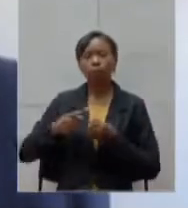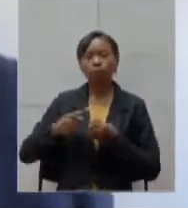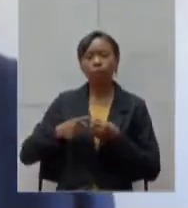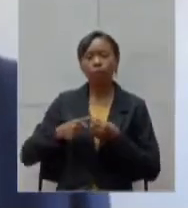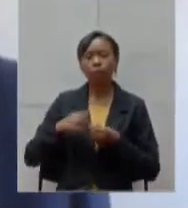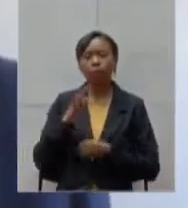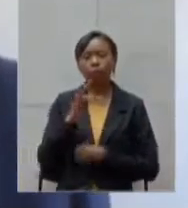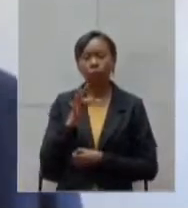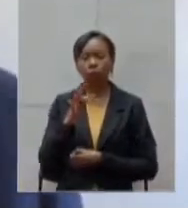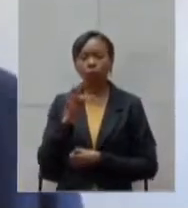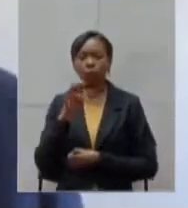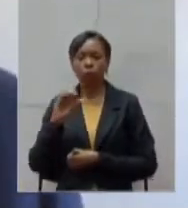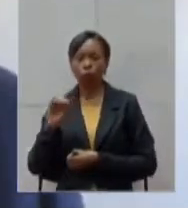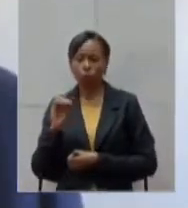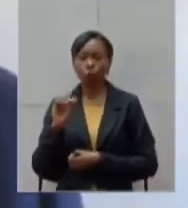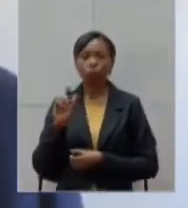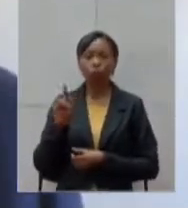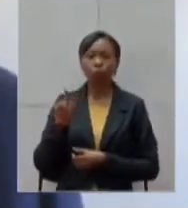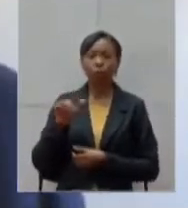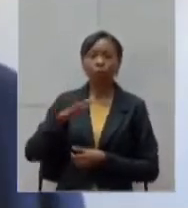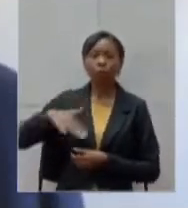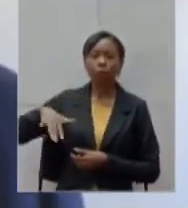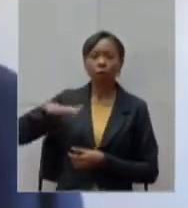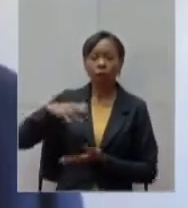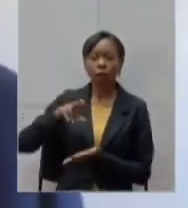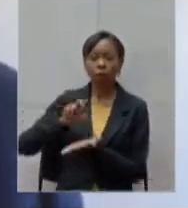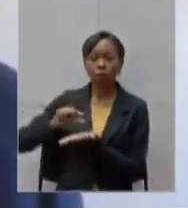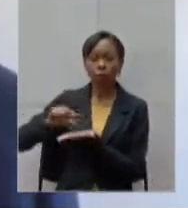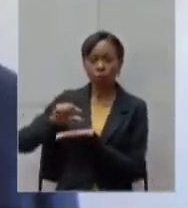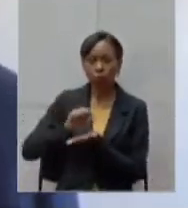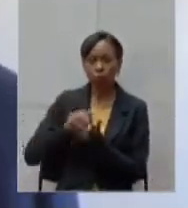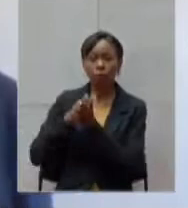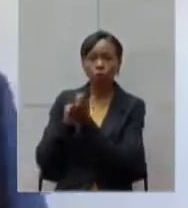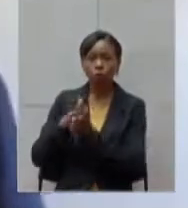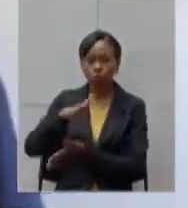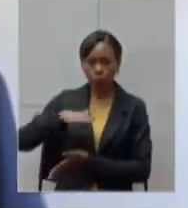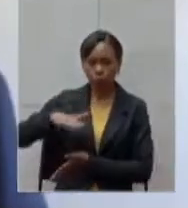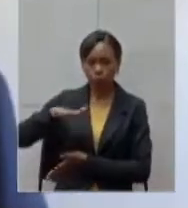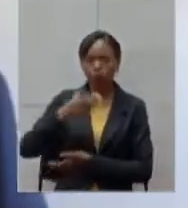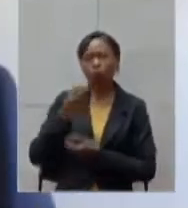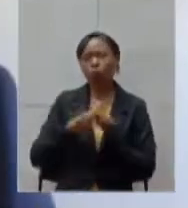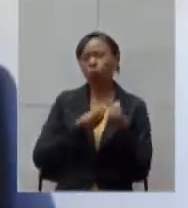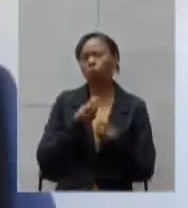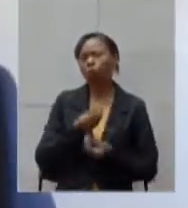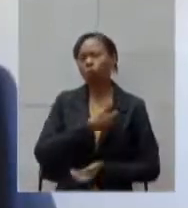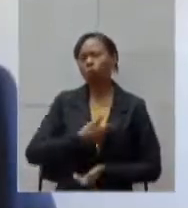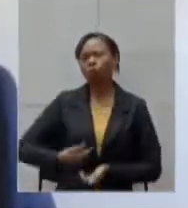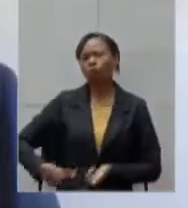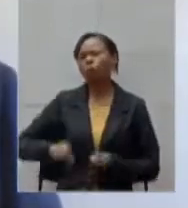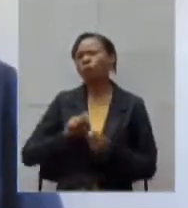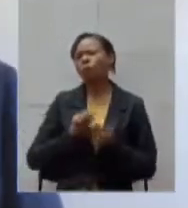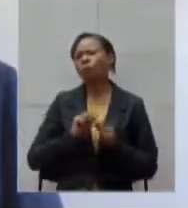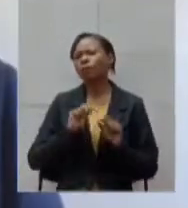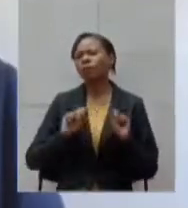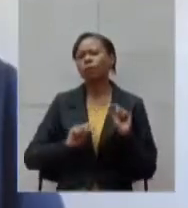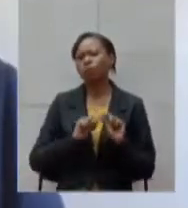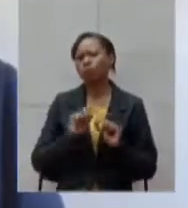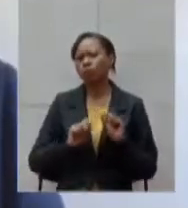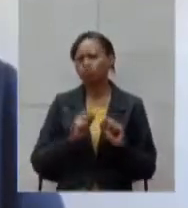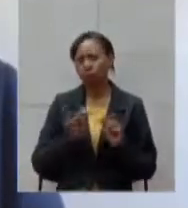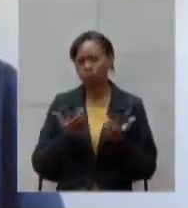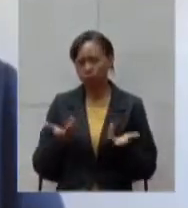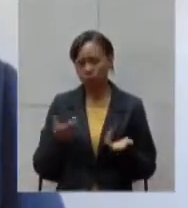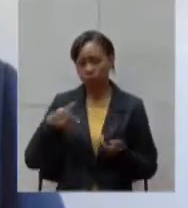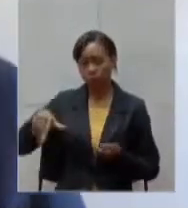Ottoni que atende o Vale do Mucuri e também o Jequitinhonha o que o estado tem feito e tem proposta para esses municípios e hospitais